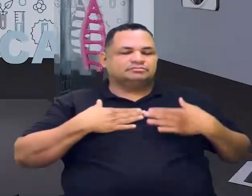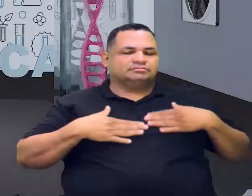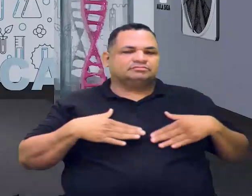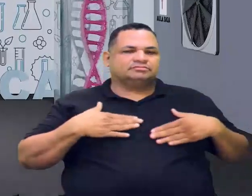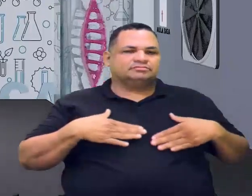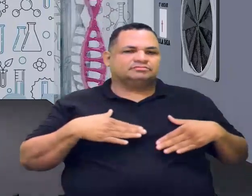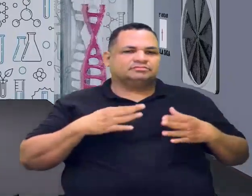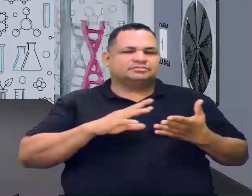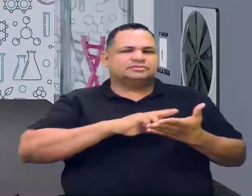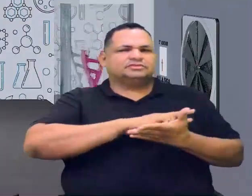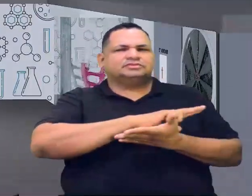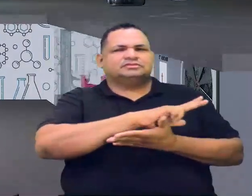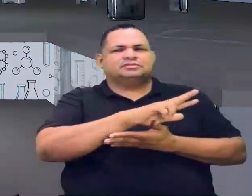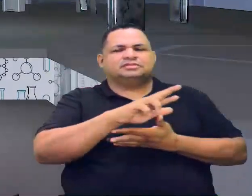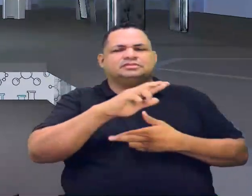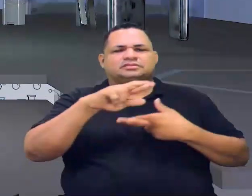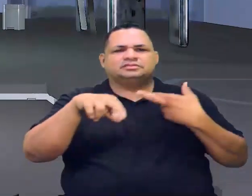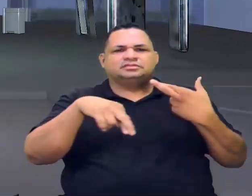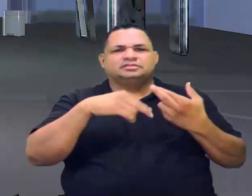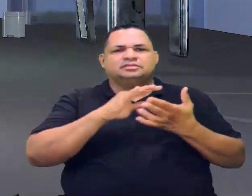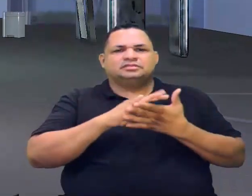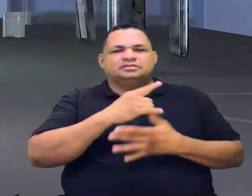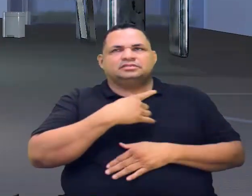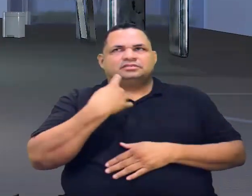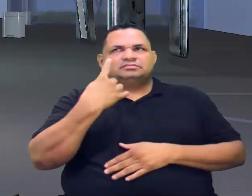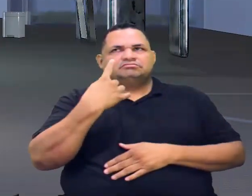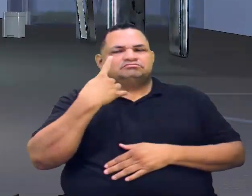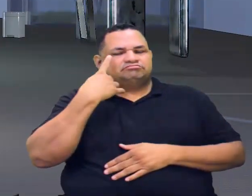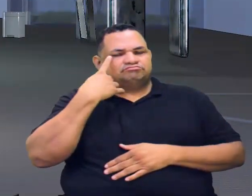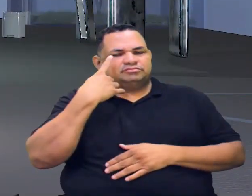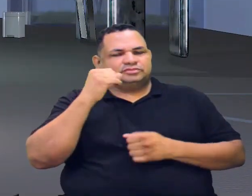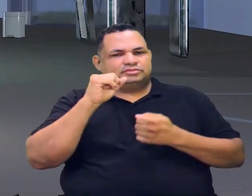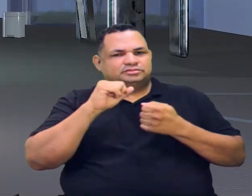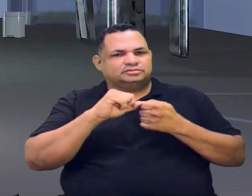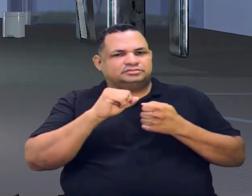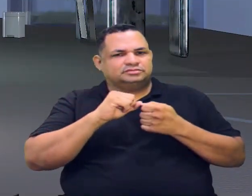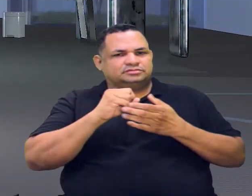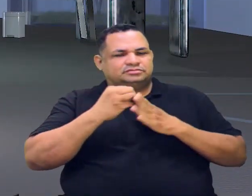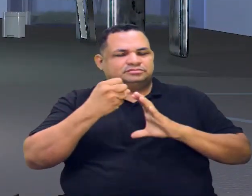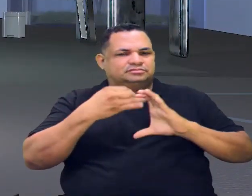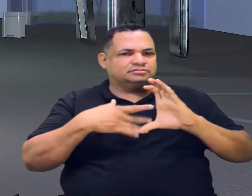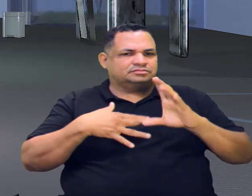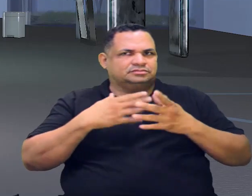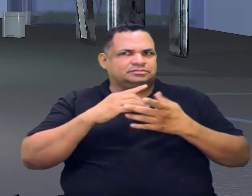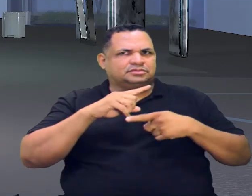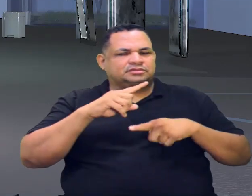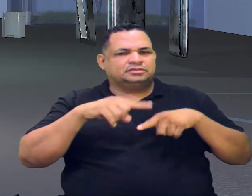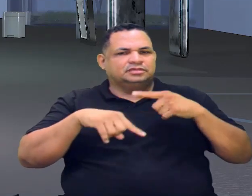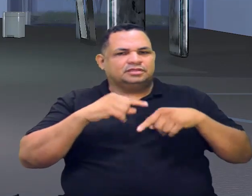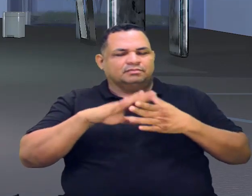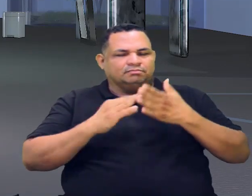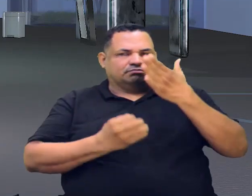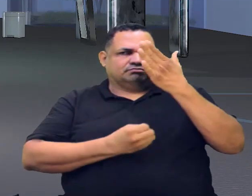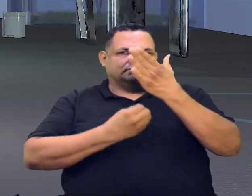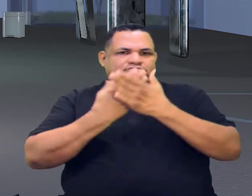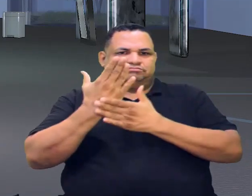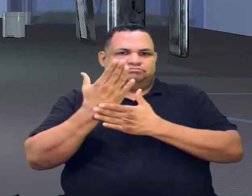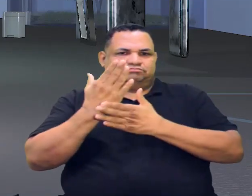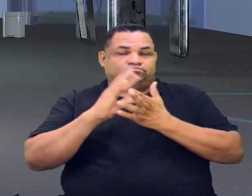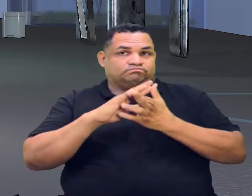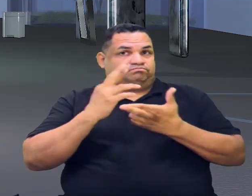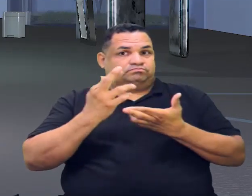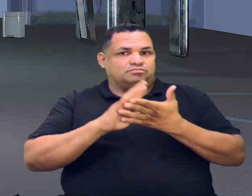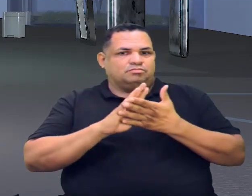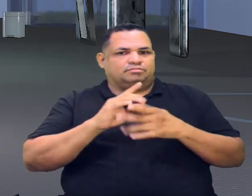muitas das reações que a gente vê, algumas das funções como produto, depois elas vão aparecer lá na frente como